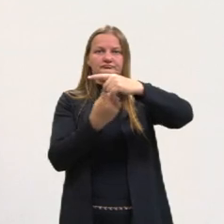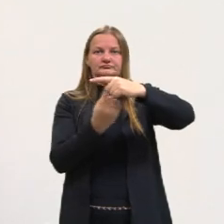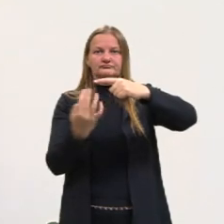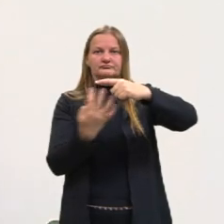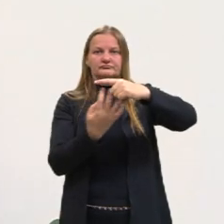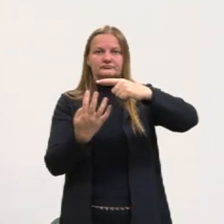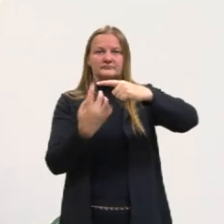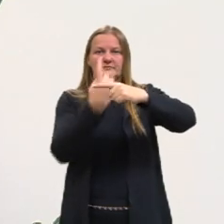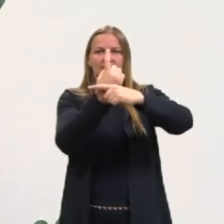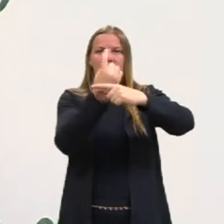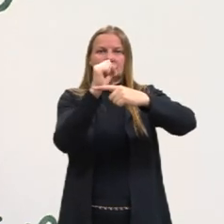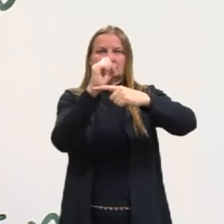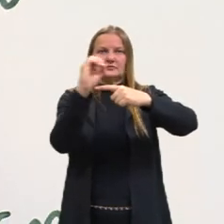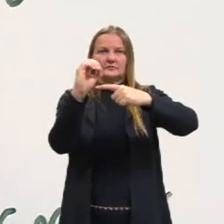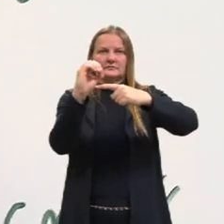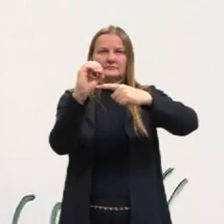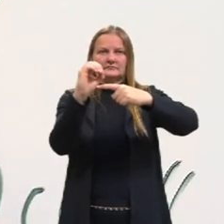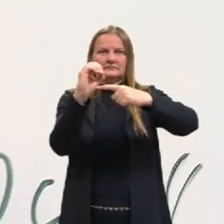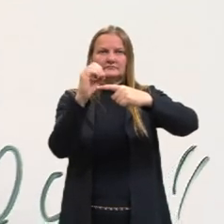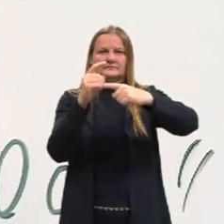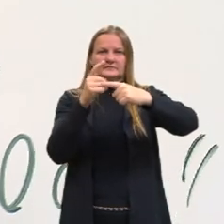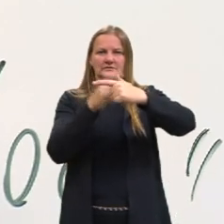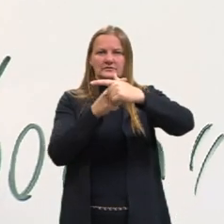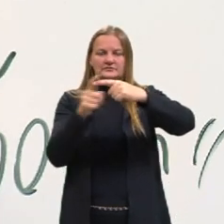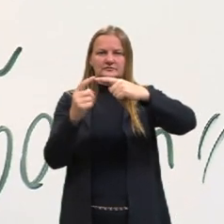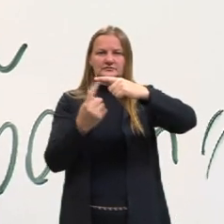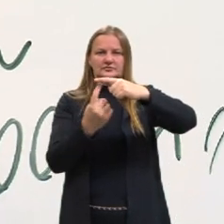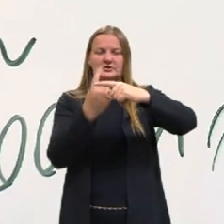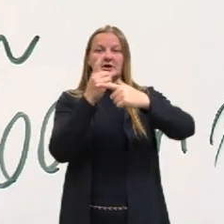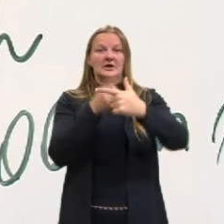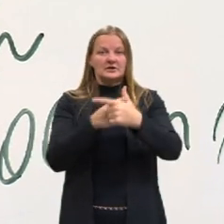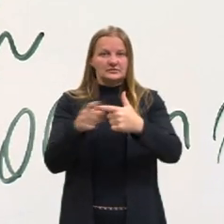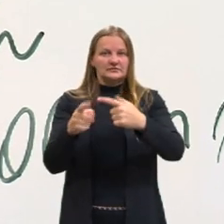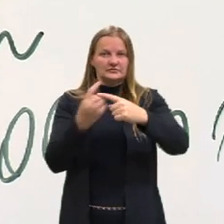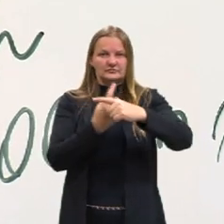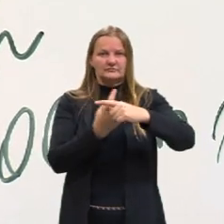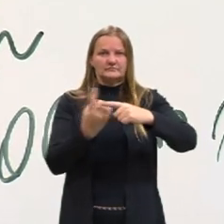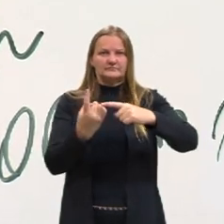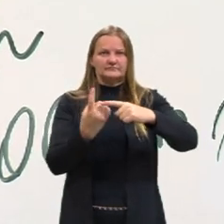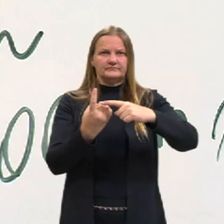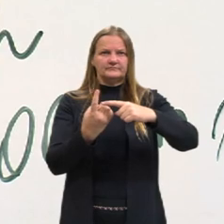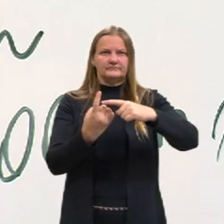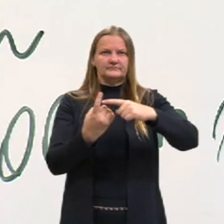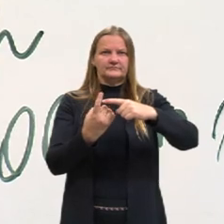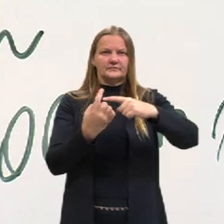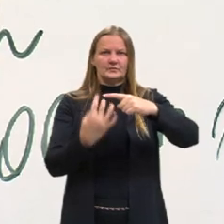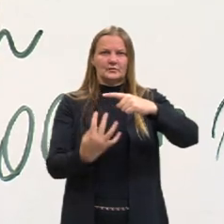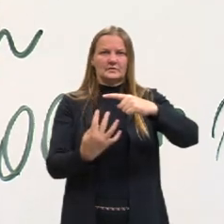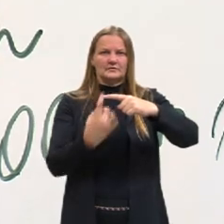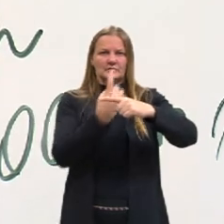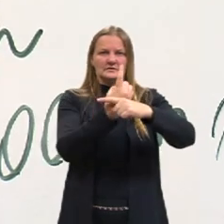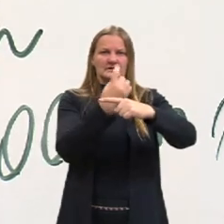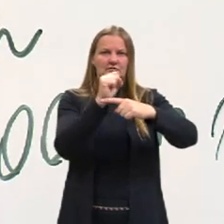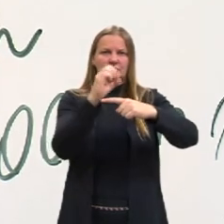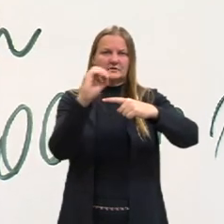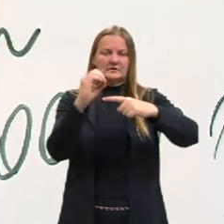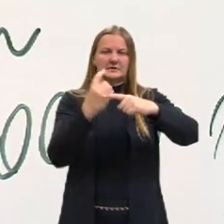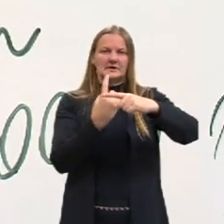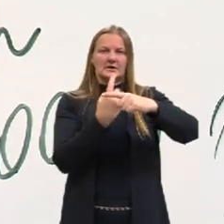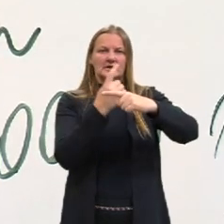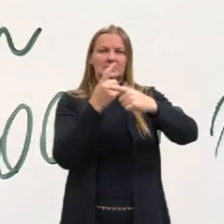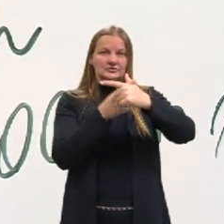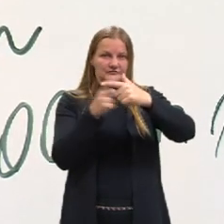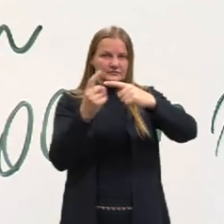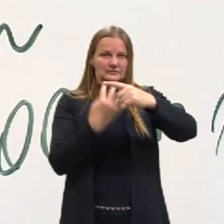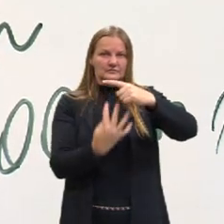180 que divide 4. Porque eu tenho que isolar essa variável, porque SB. E esse 4 aqui está multiplicando, passa